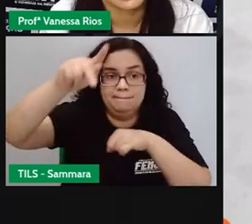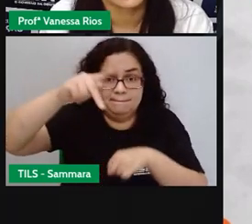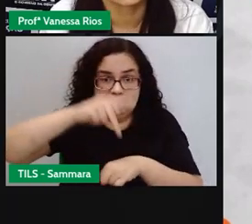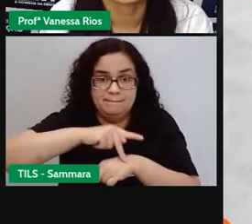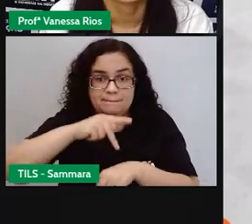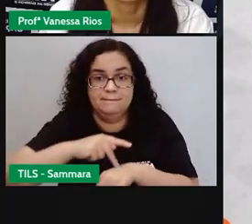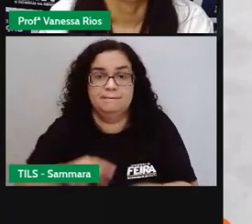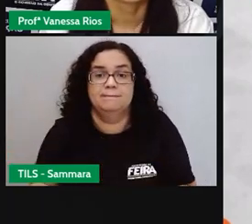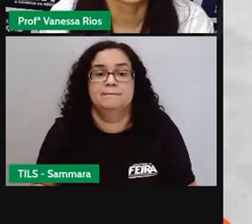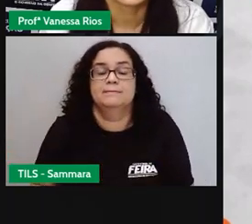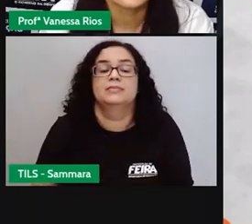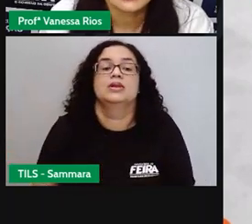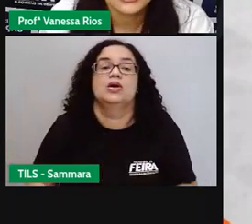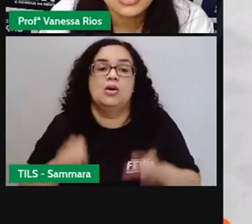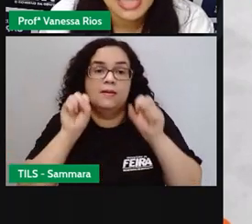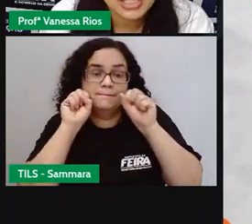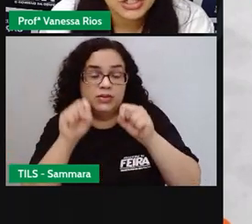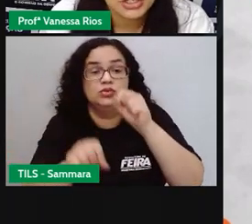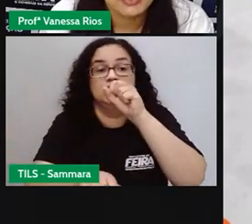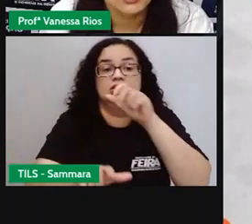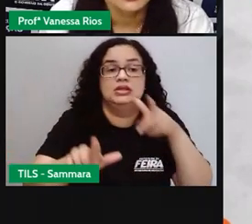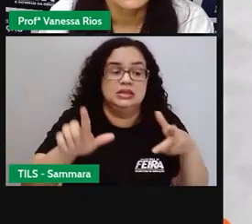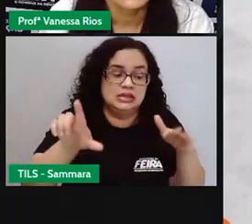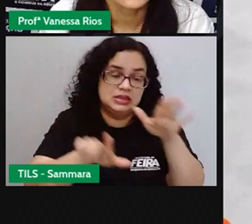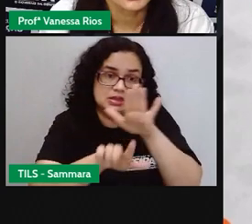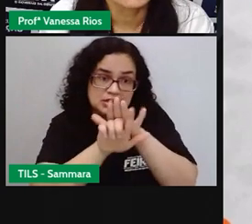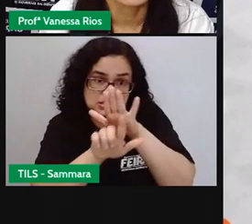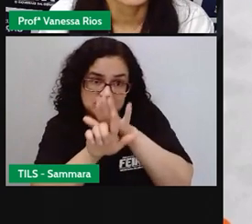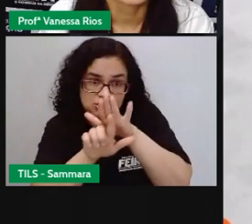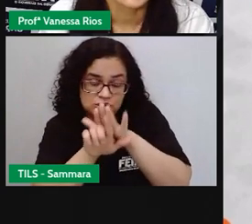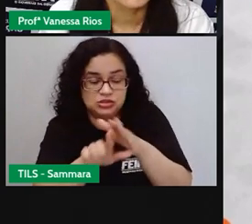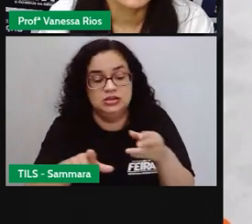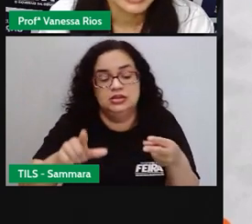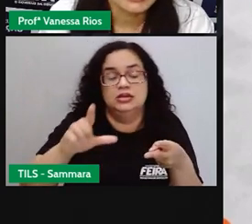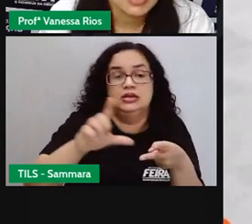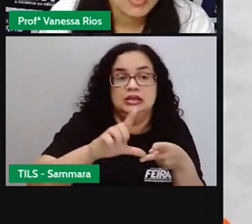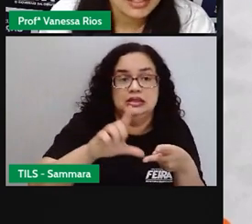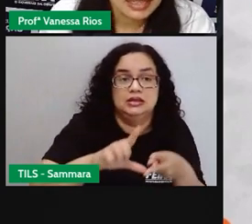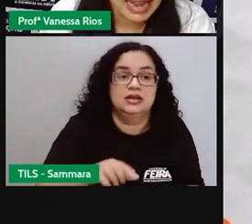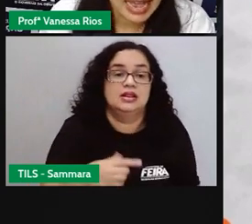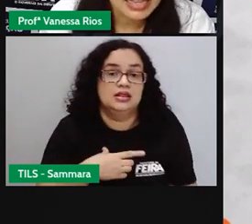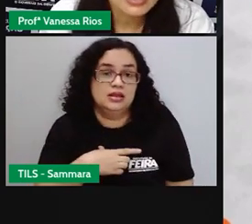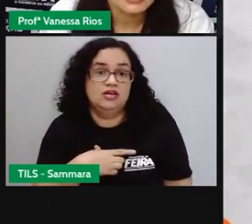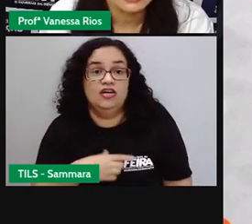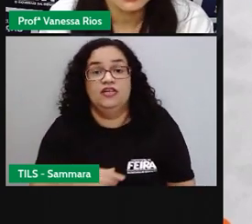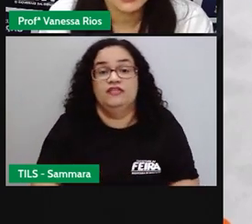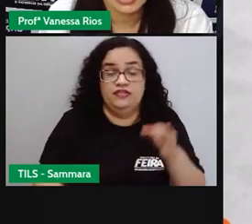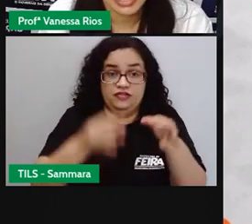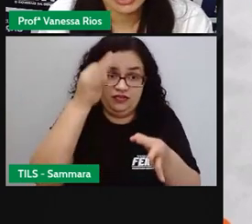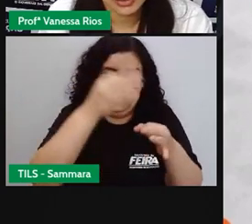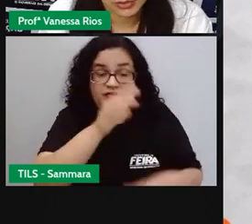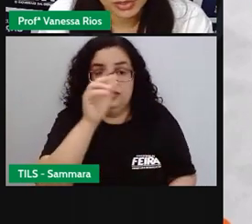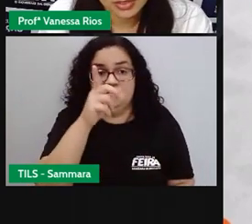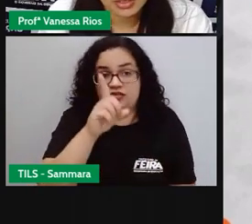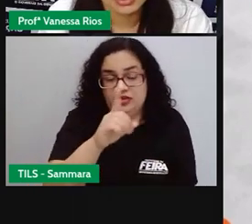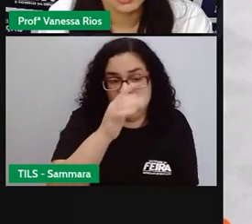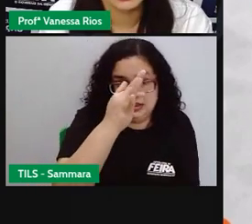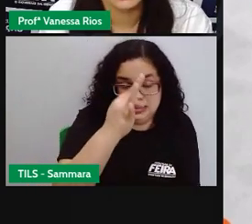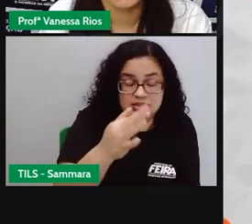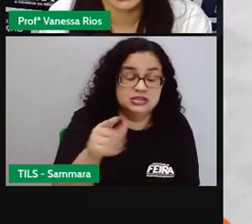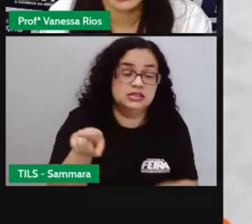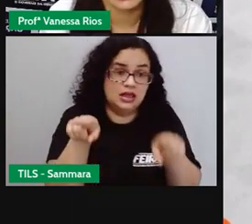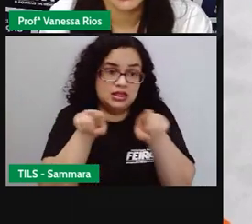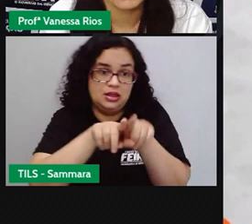a gente vê lá, ó, no poder legislativo estão os deputados federais e os senadores.